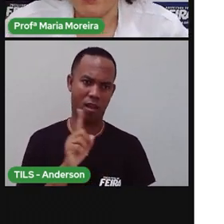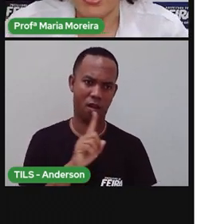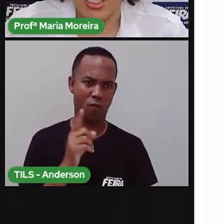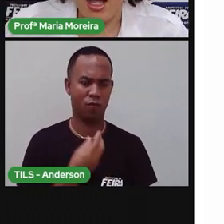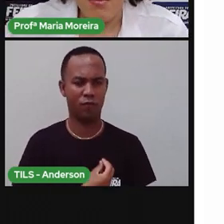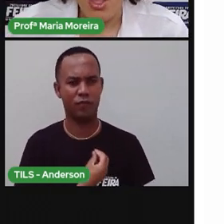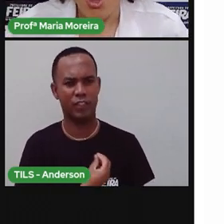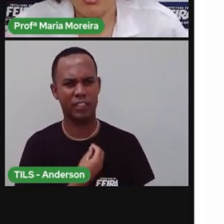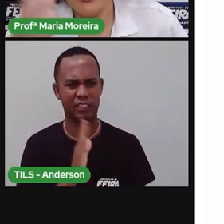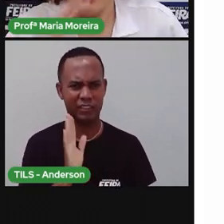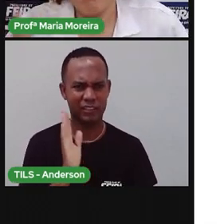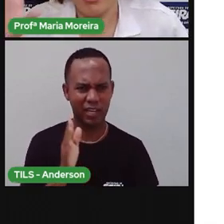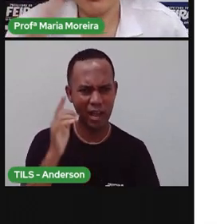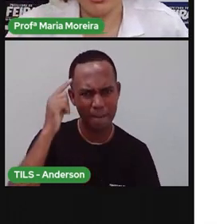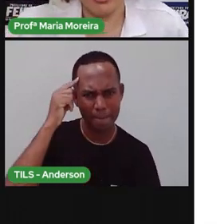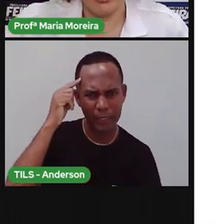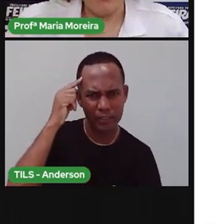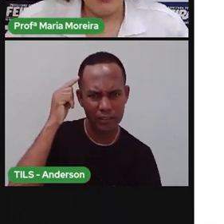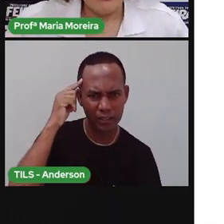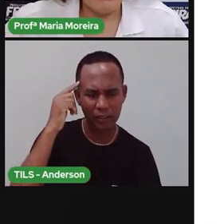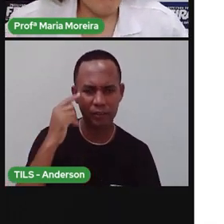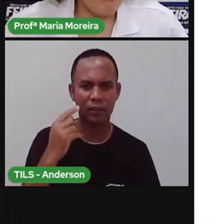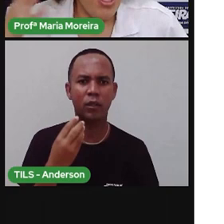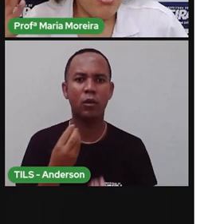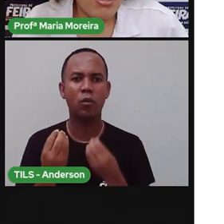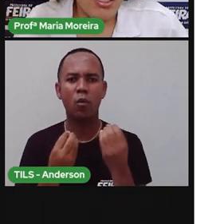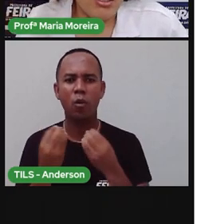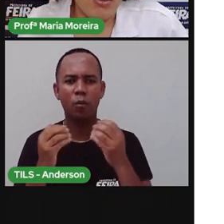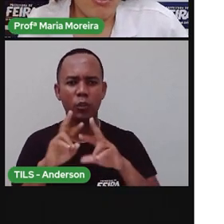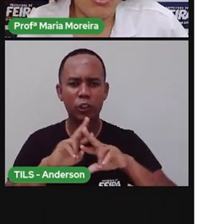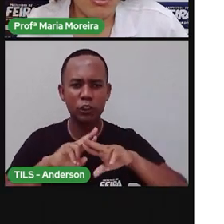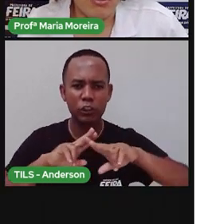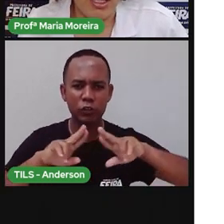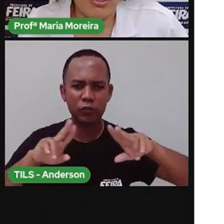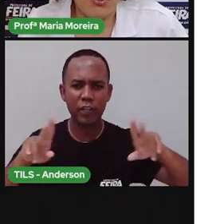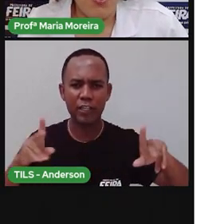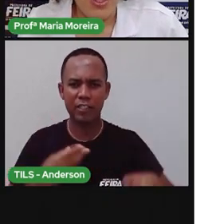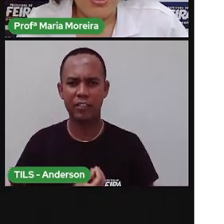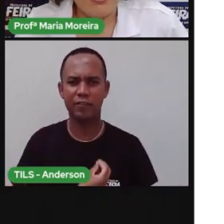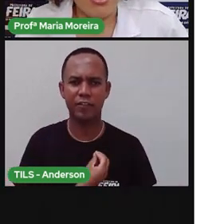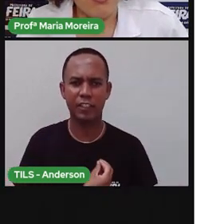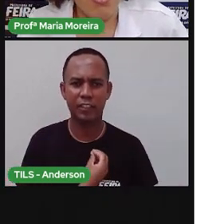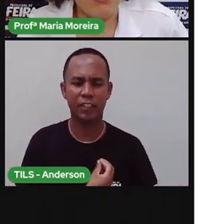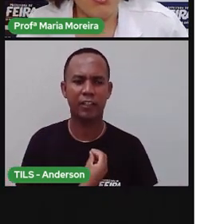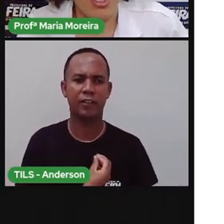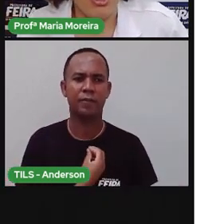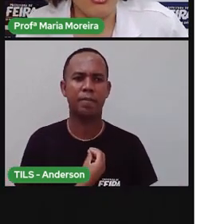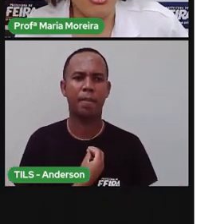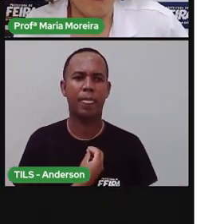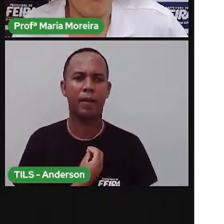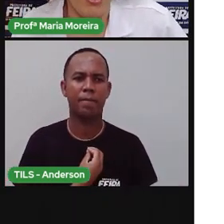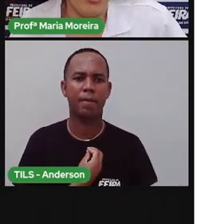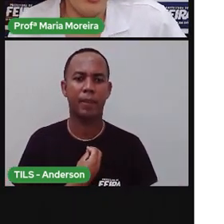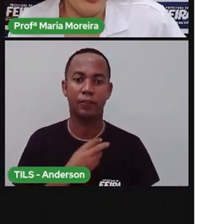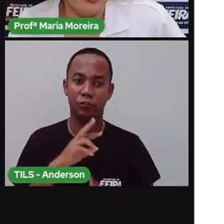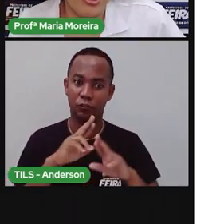parado para pensar? Olha essa imagem aí. São vários seres vivos, não é isso? E seres vivos, o quê?